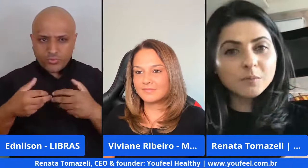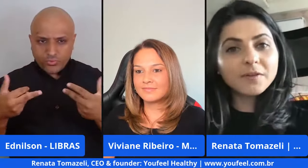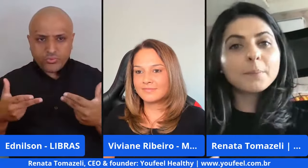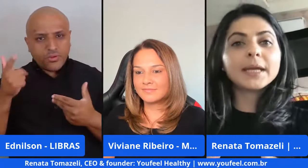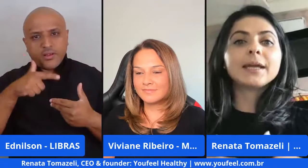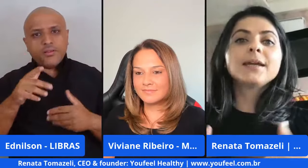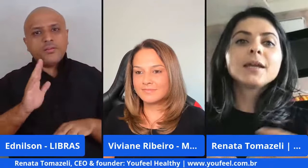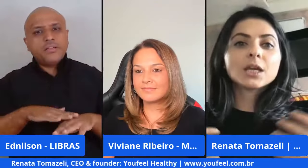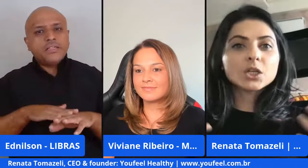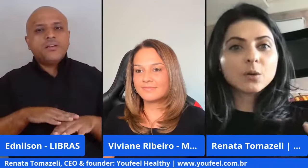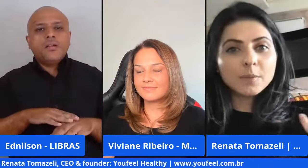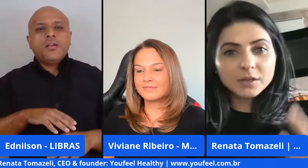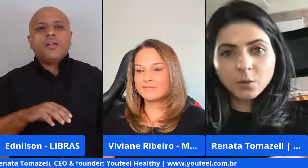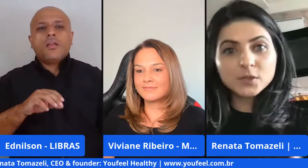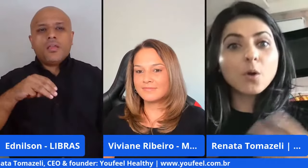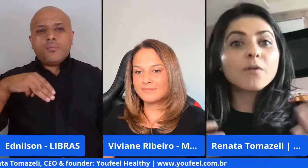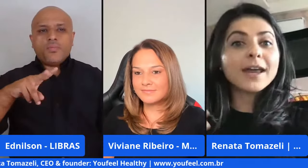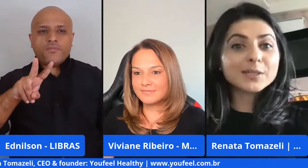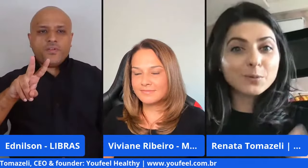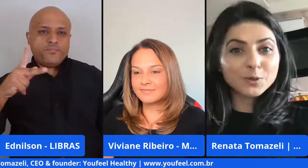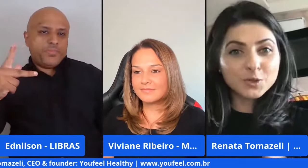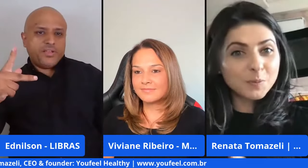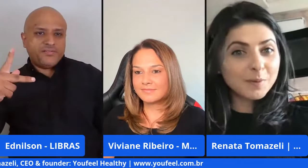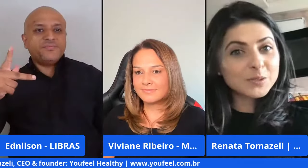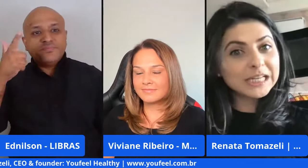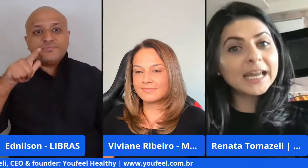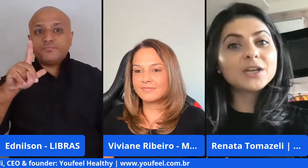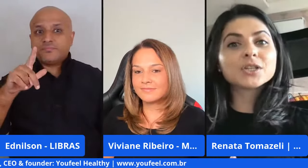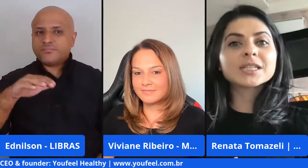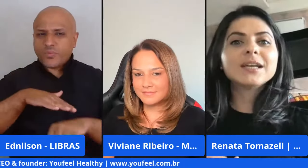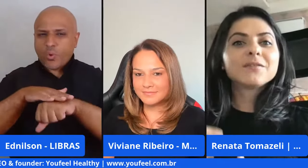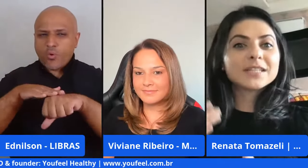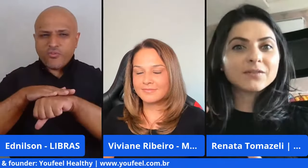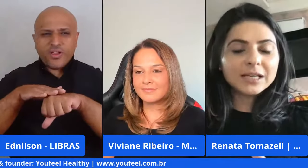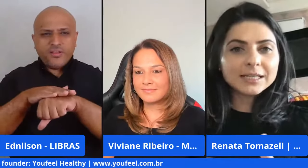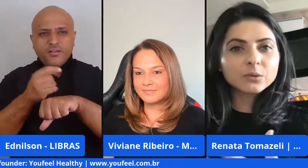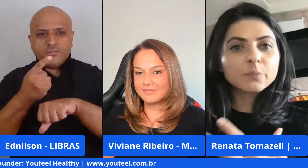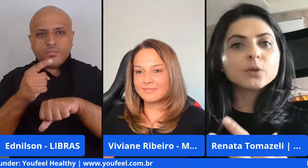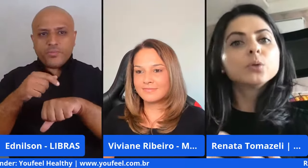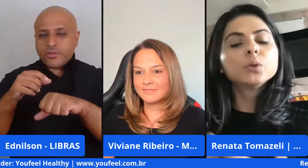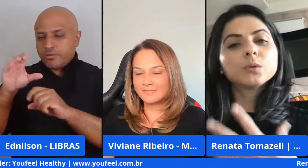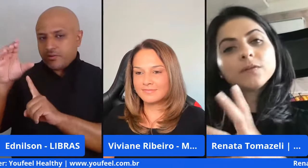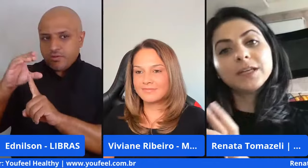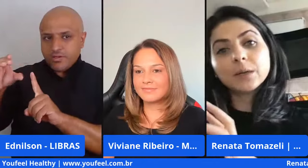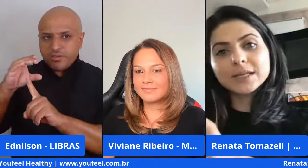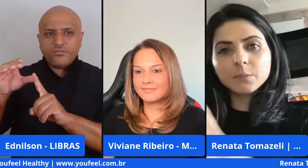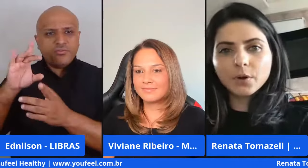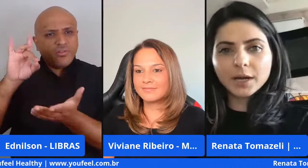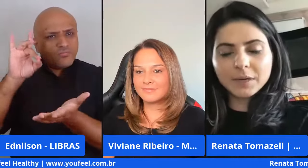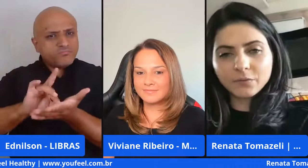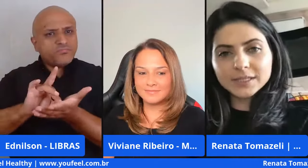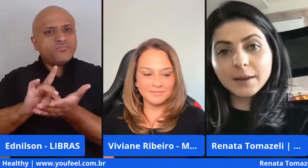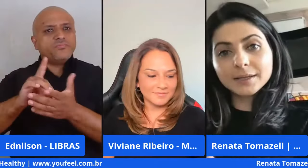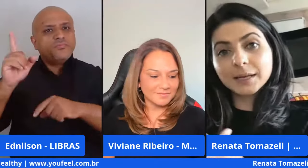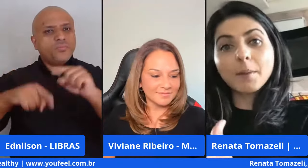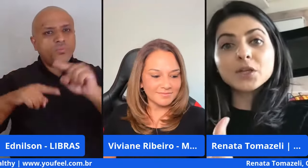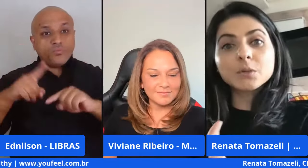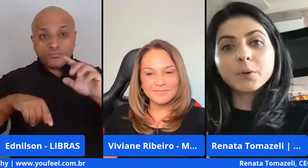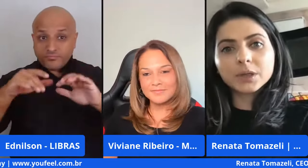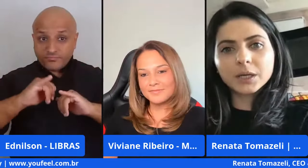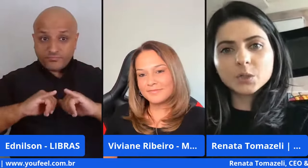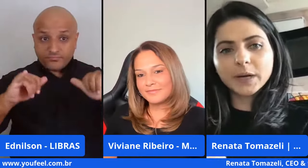construiu o nosso MVP que a gente começou a conversa com os nossos primeiros clientes fez a validação do produto enfim então esse programa ele foi